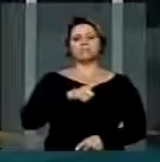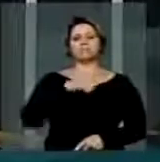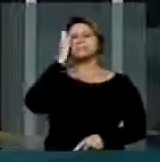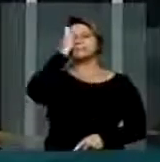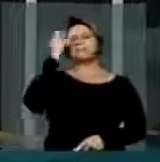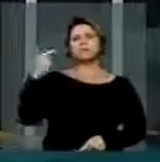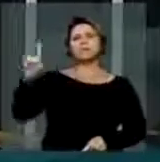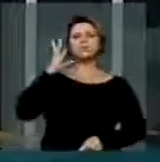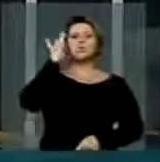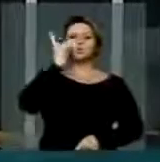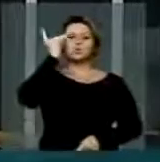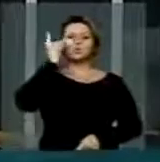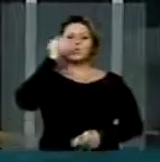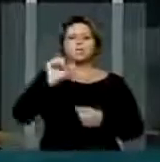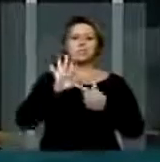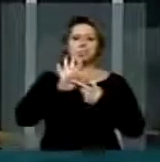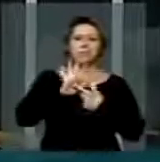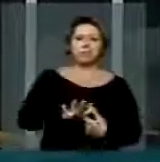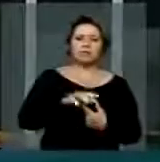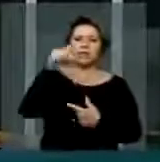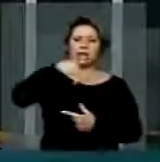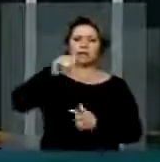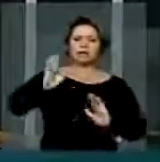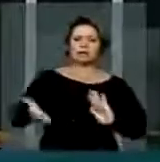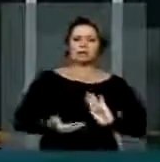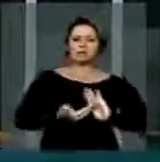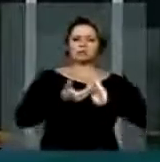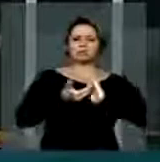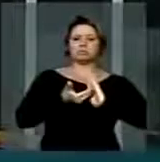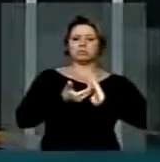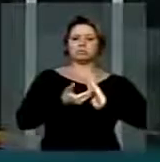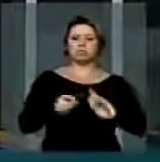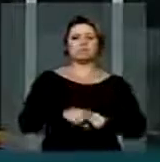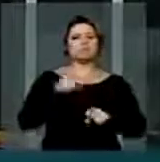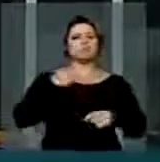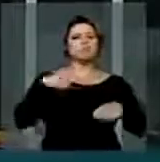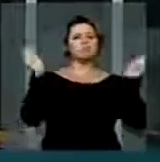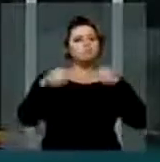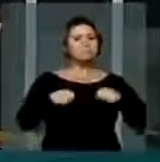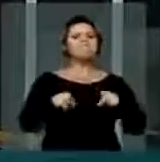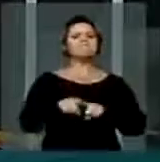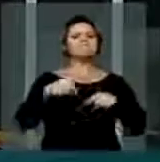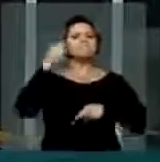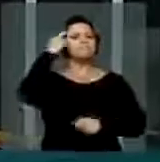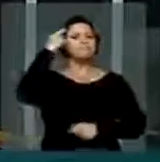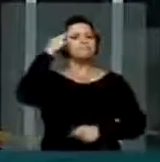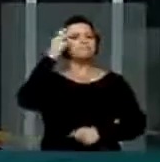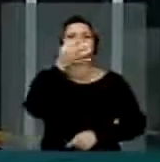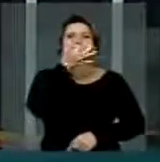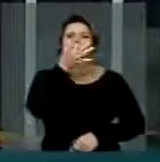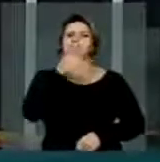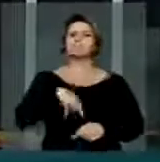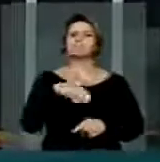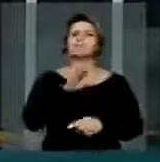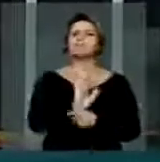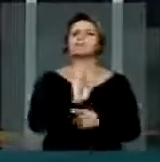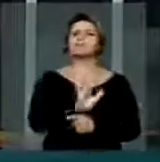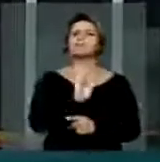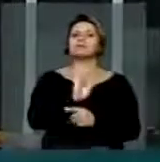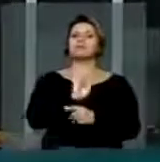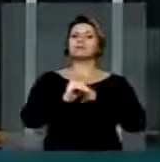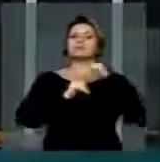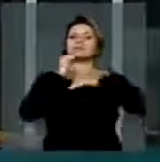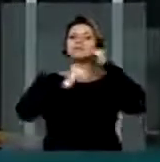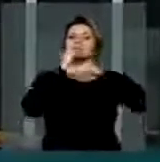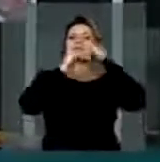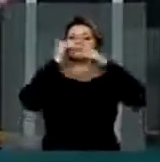parlamentares estarão apresentando nesta Câmara de Deputados, para que possamos todos nós pensar e contribuir, para que nós possamos evitar